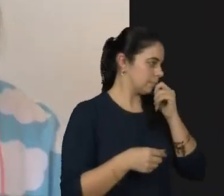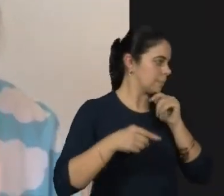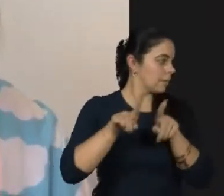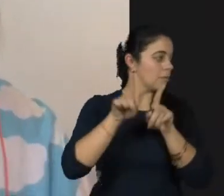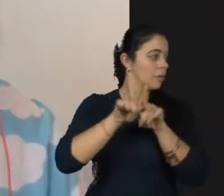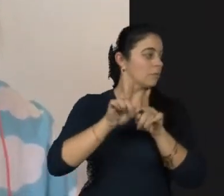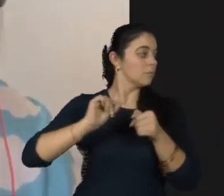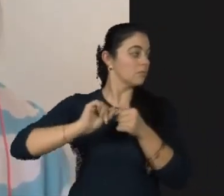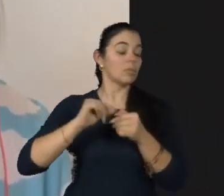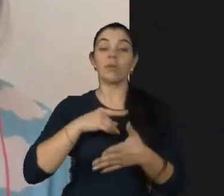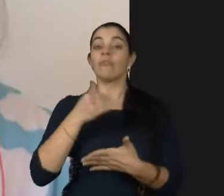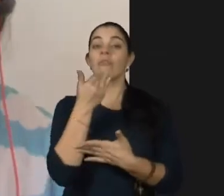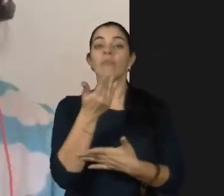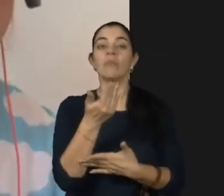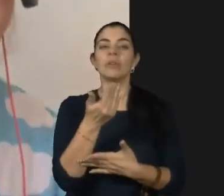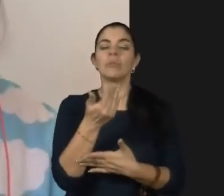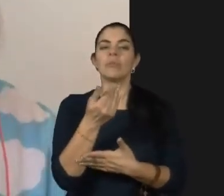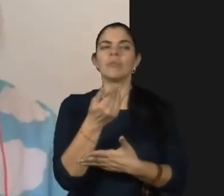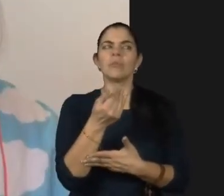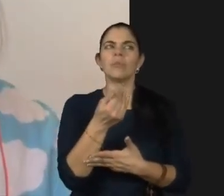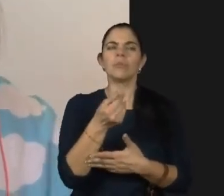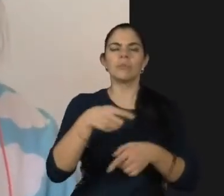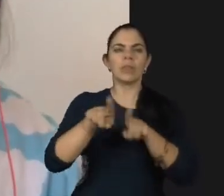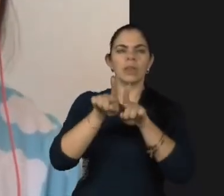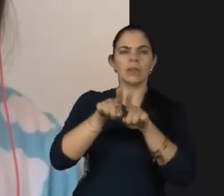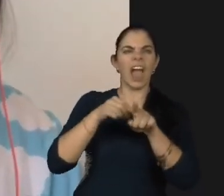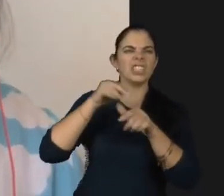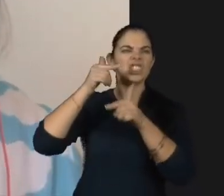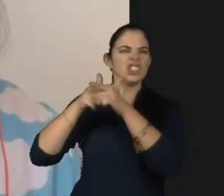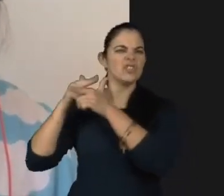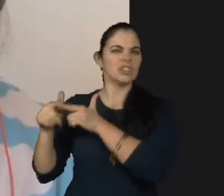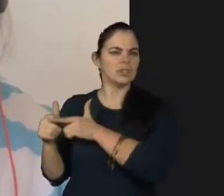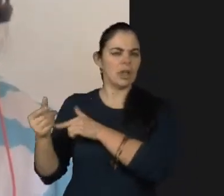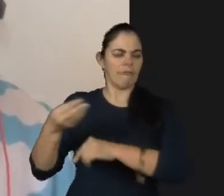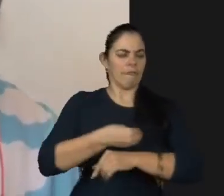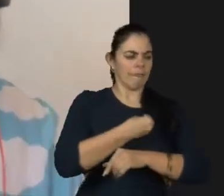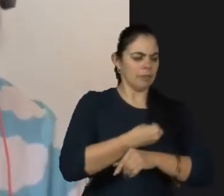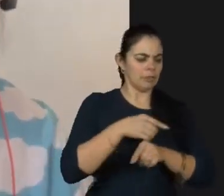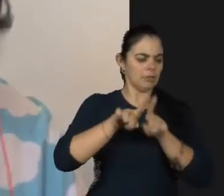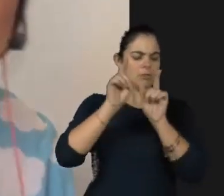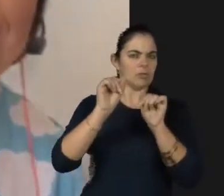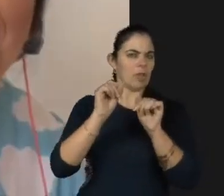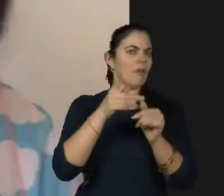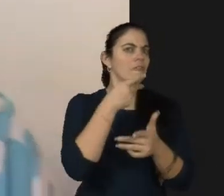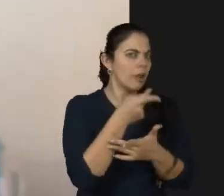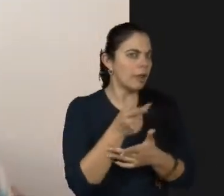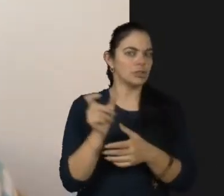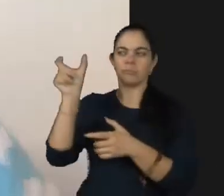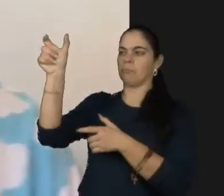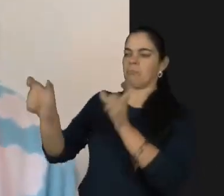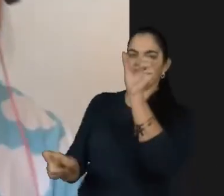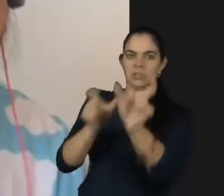Tanto que, no Luciliro em si, é bem dividido às vidas, eu costumo dizer vidas, em vez de pessoas,